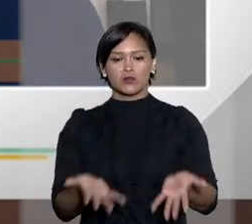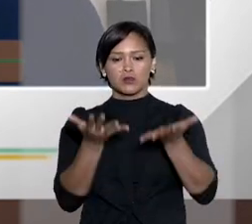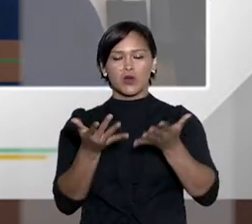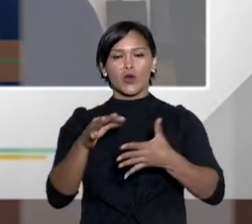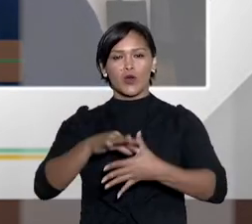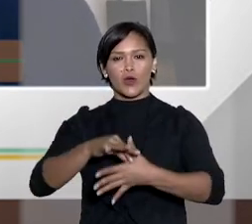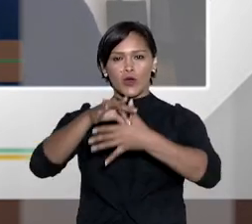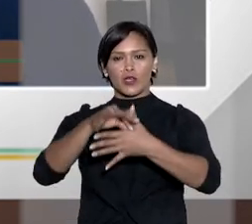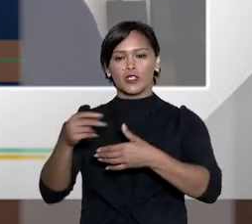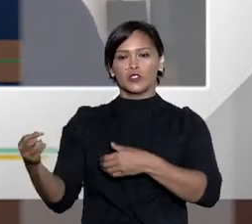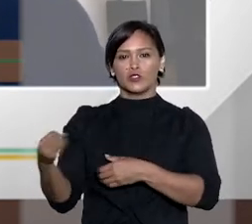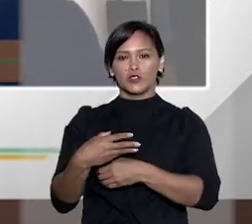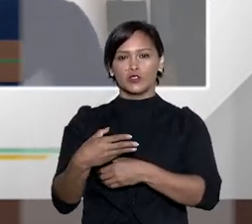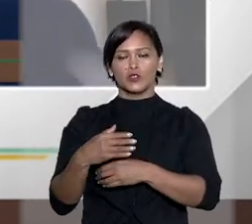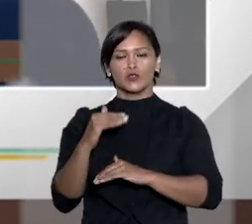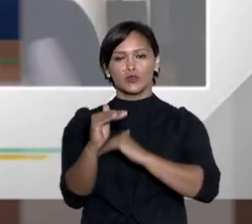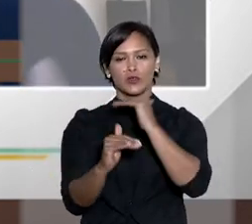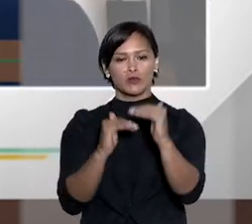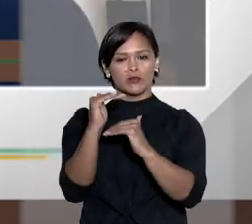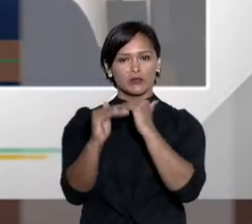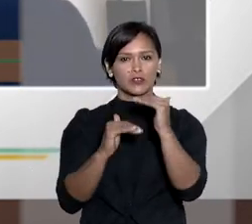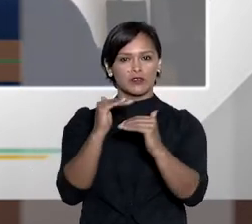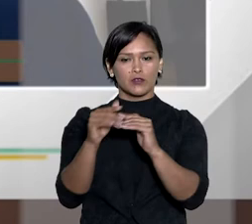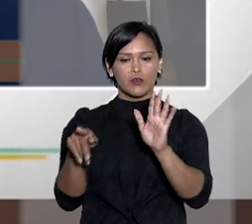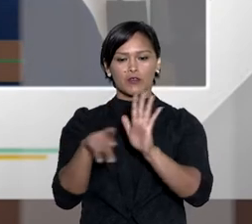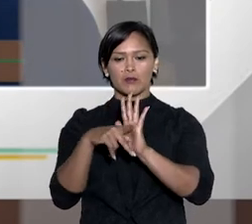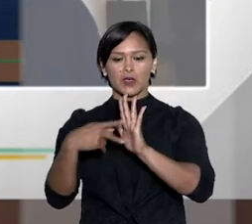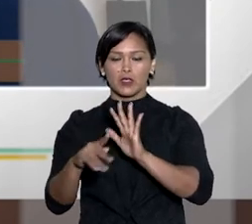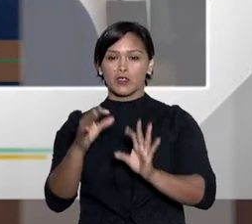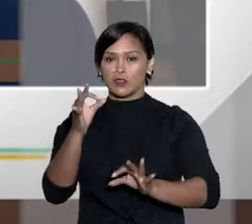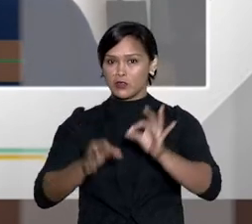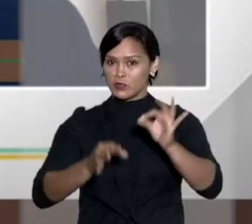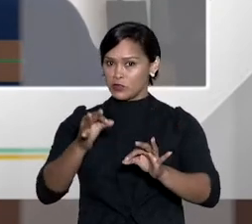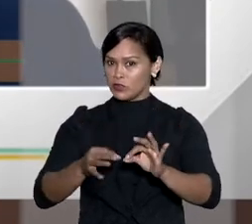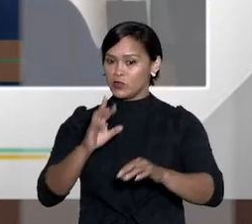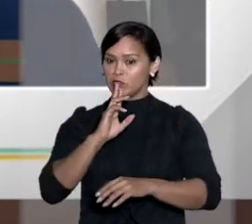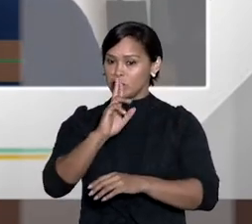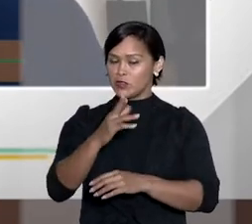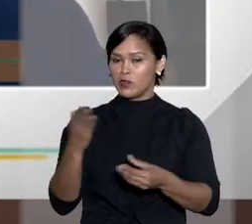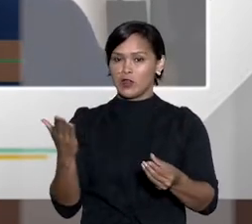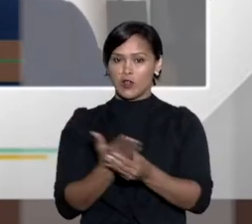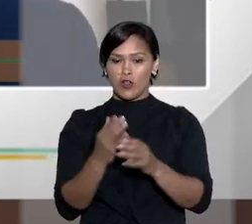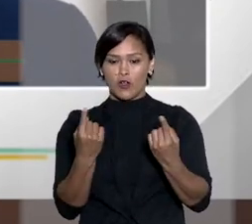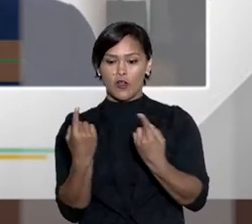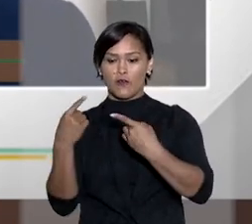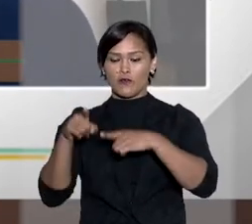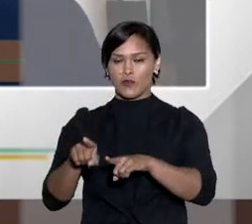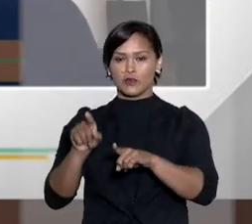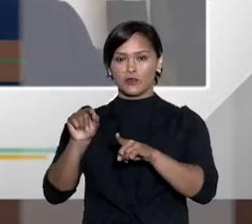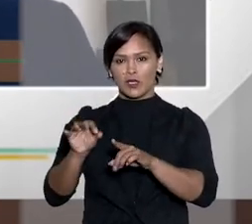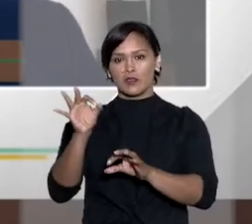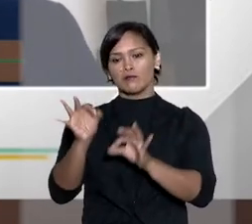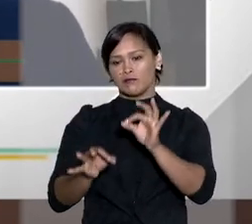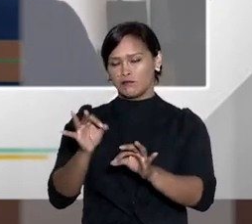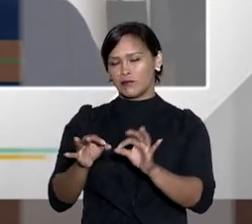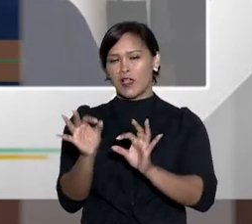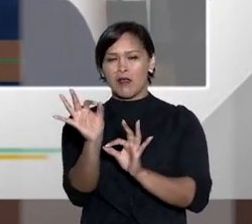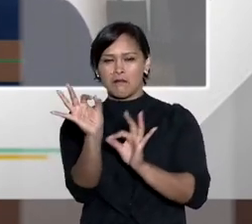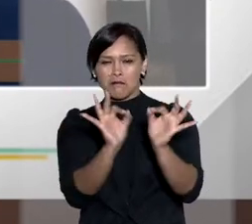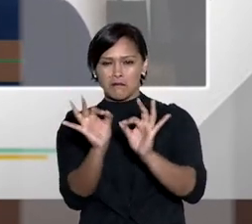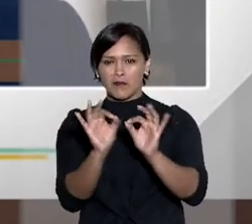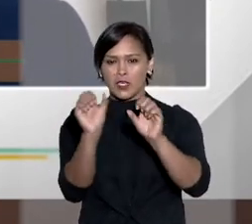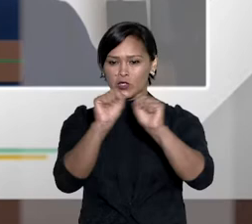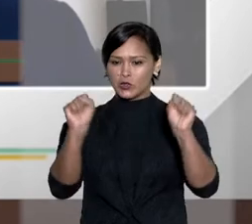de um novo desenvolvimento de soluções e ações voltadas ao aperfeiçoamento do